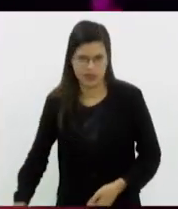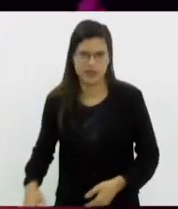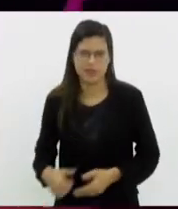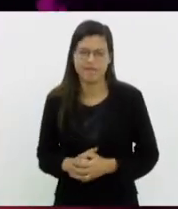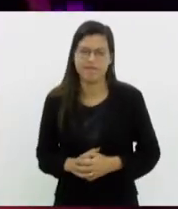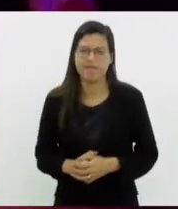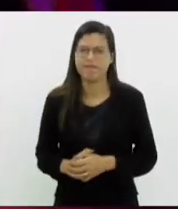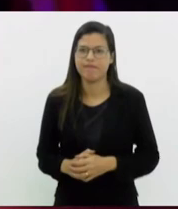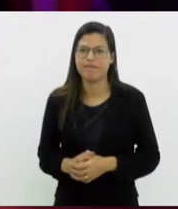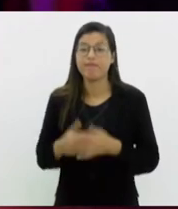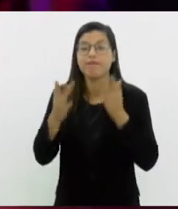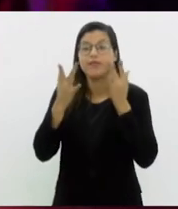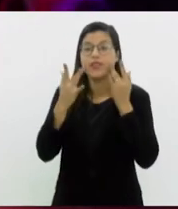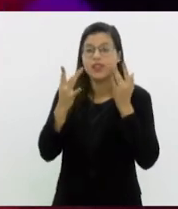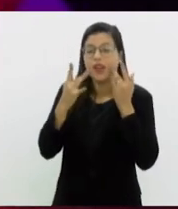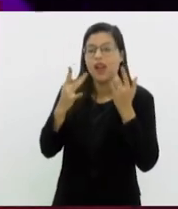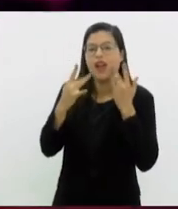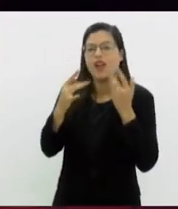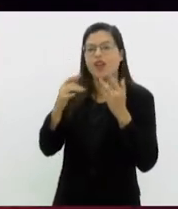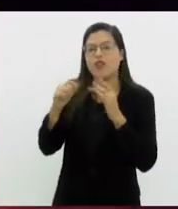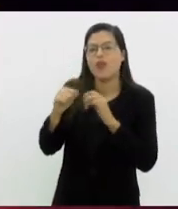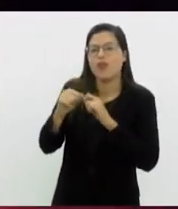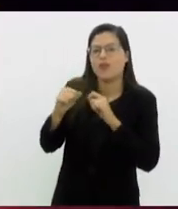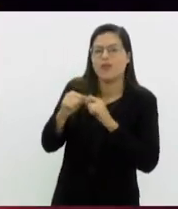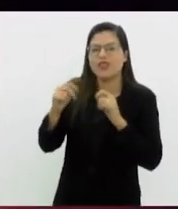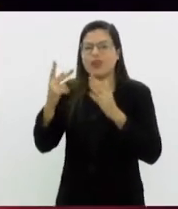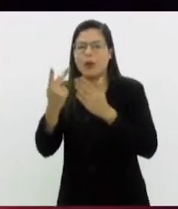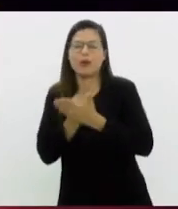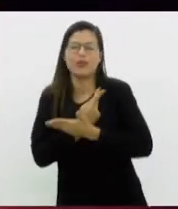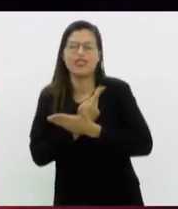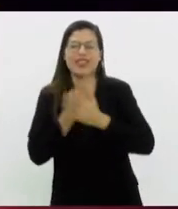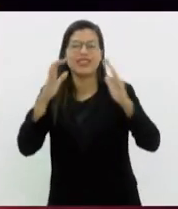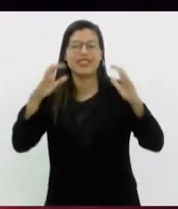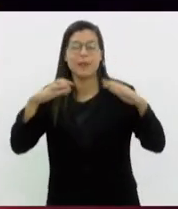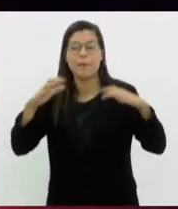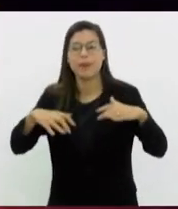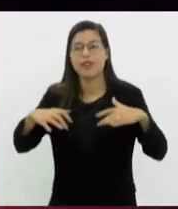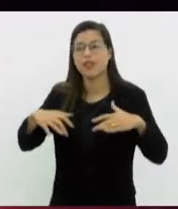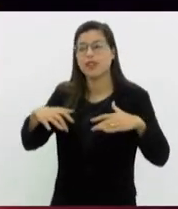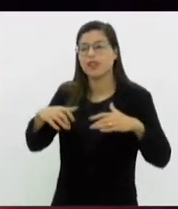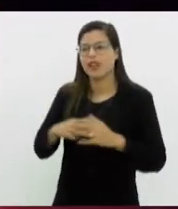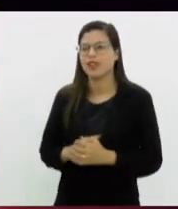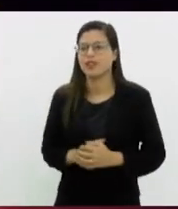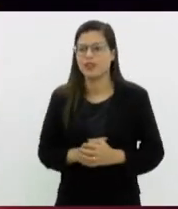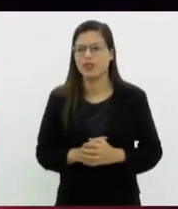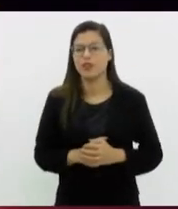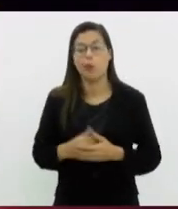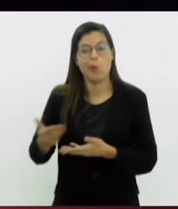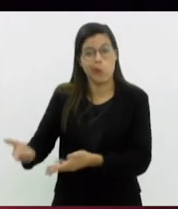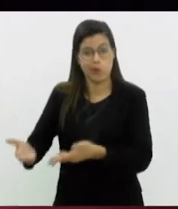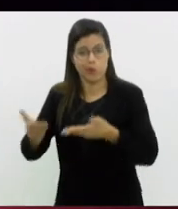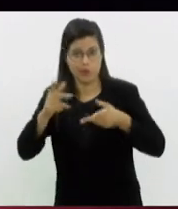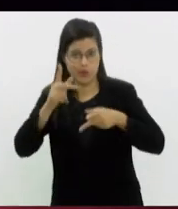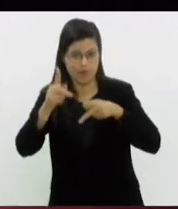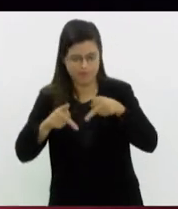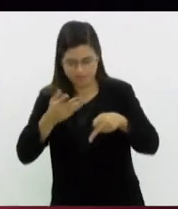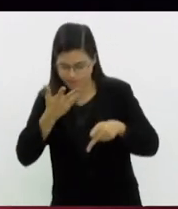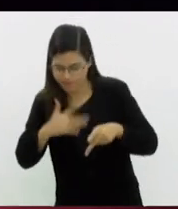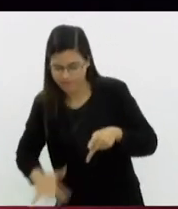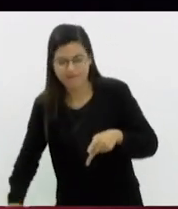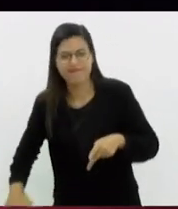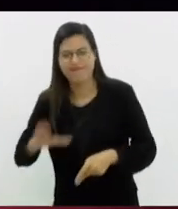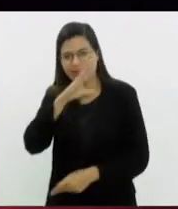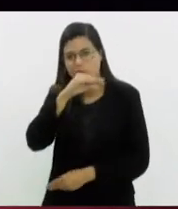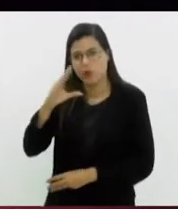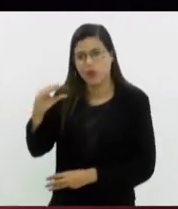Com o espetáculo faz de conta que a Tempestade acompanha carioca Os Prádicos convida o público infanto-juvenil para uma jornada